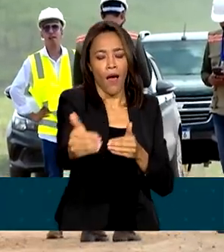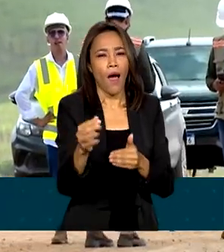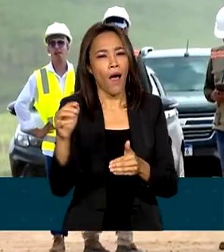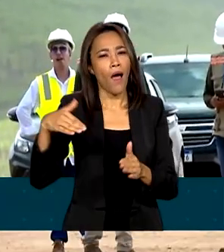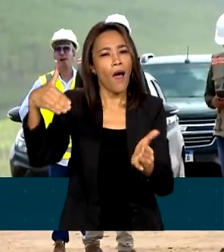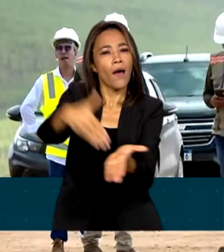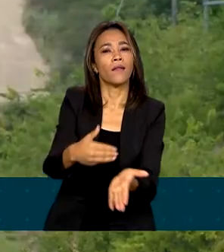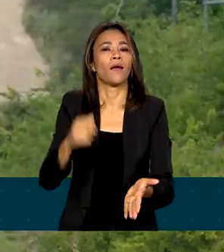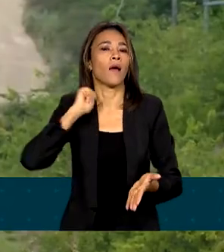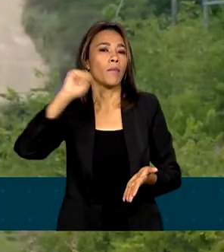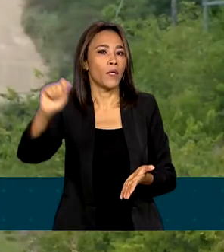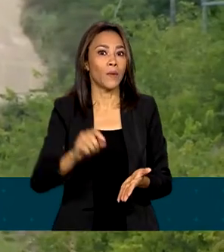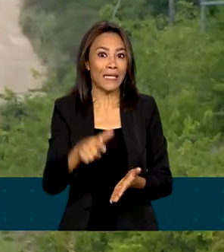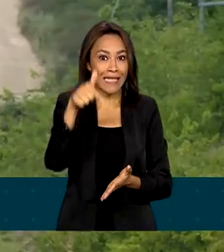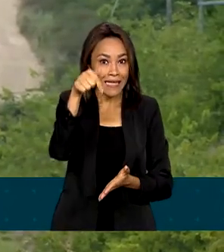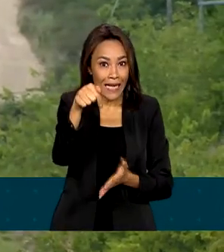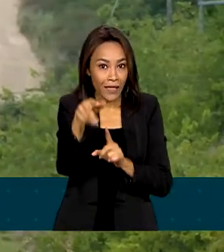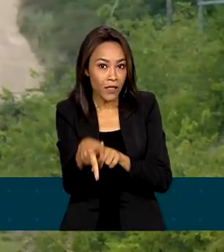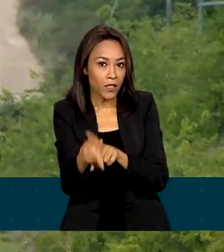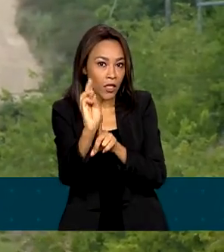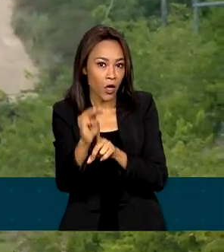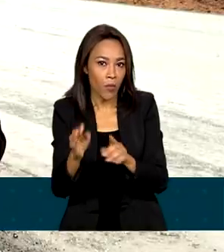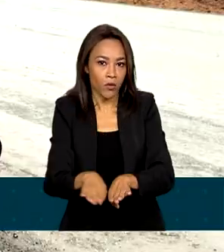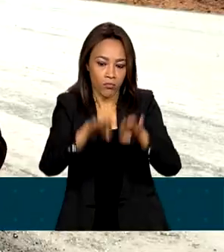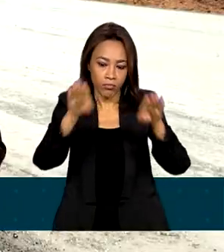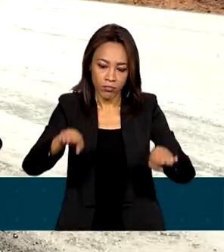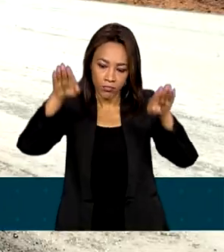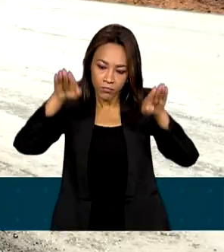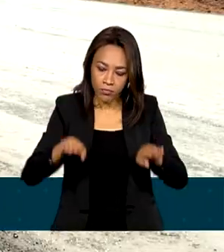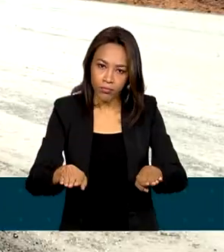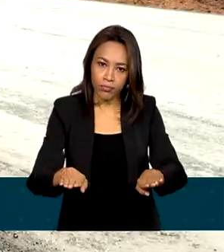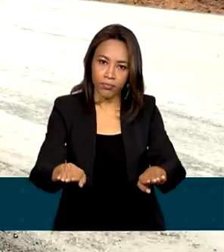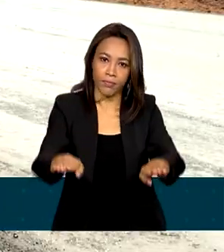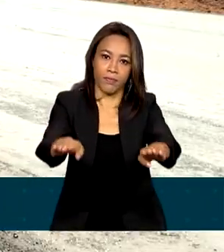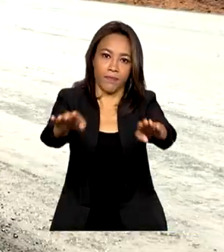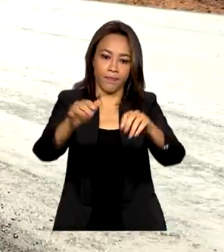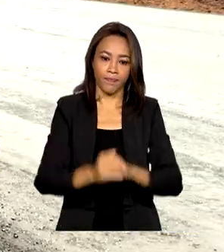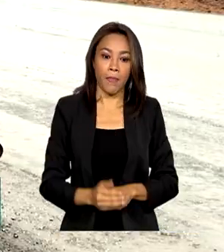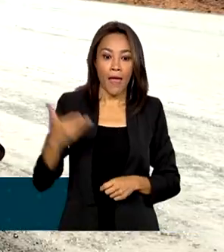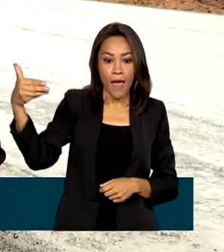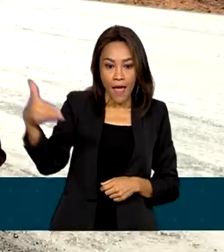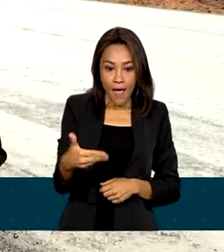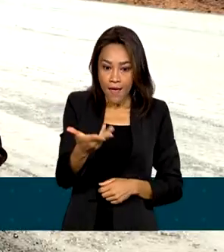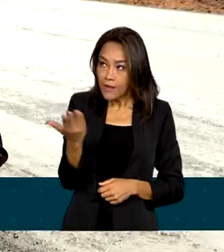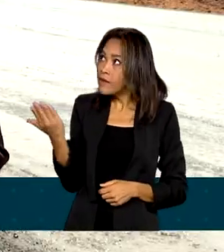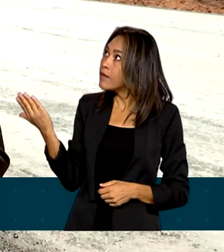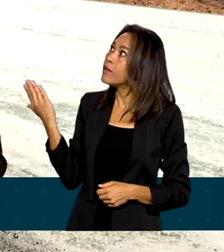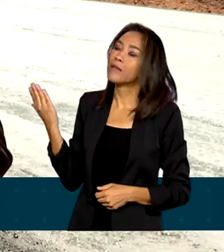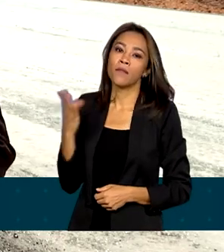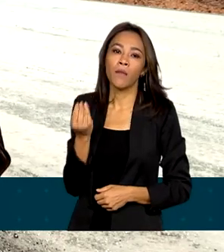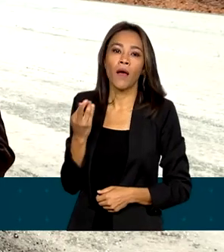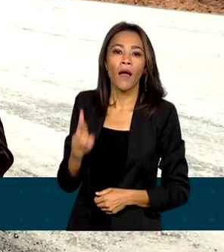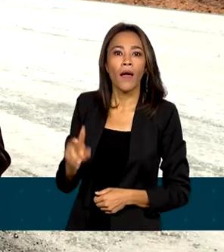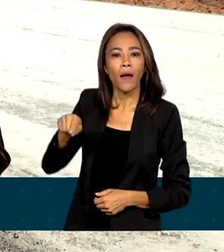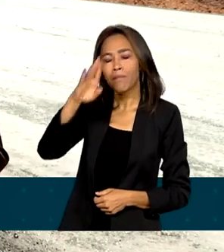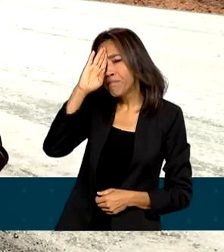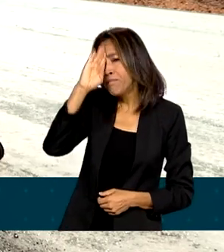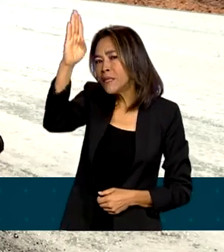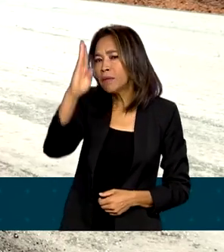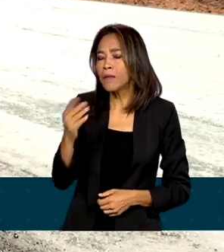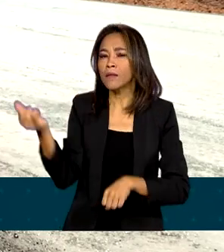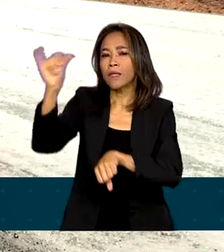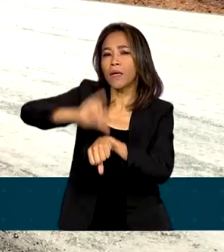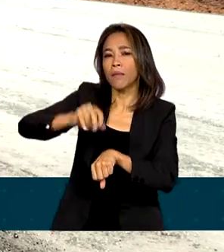quilômetros da via estejam duplicados. A BR-101 é uma das principais ligações entre as capitais do Nordeste.